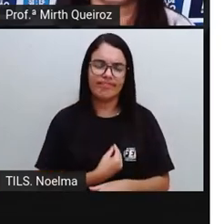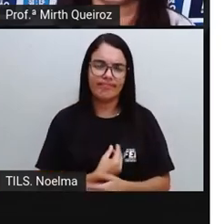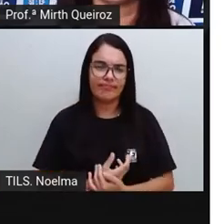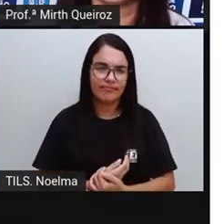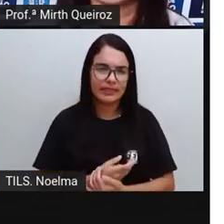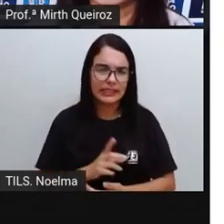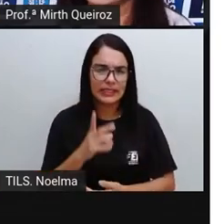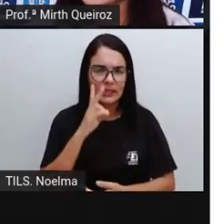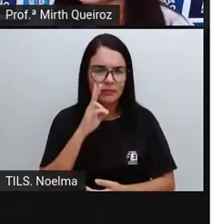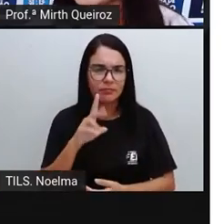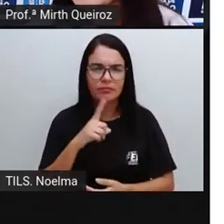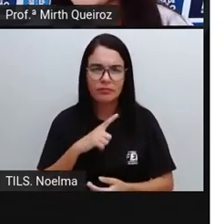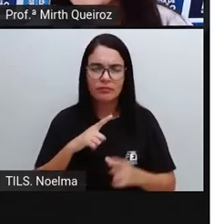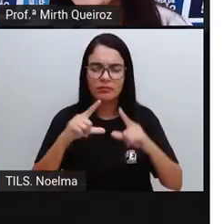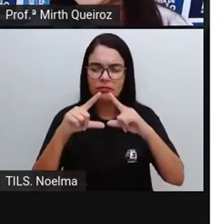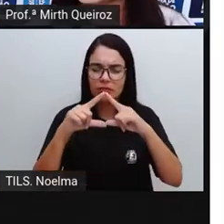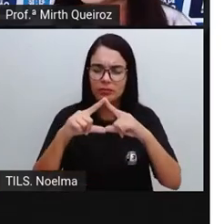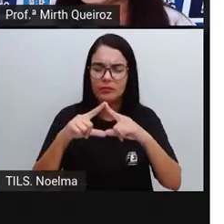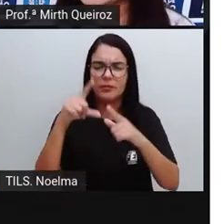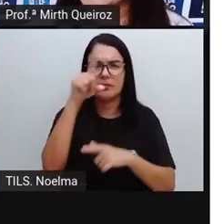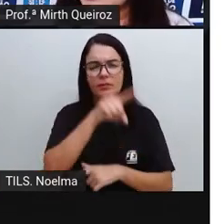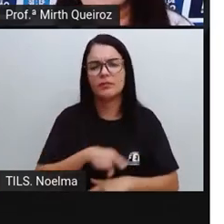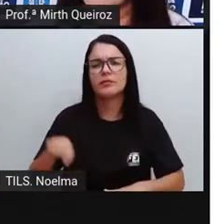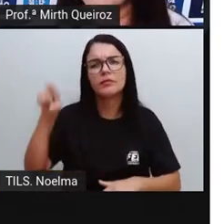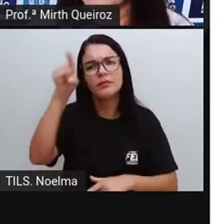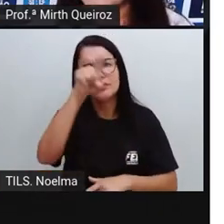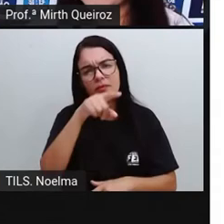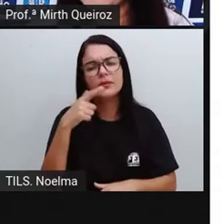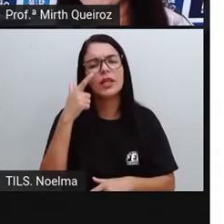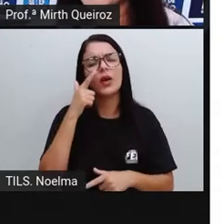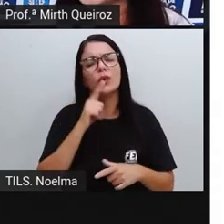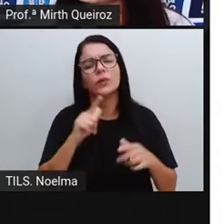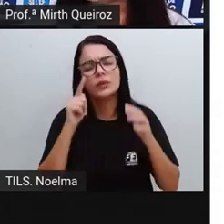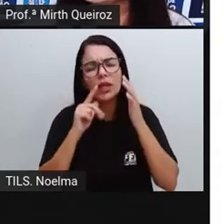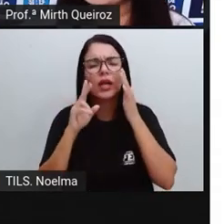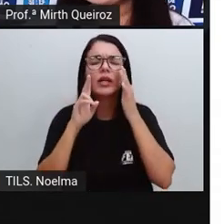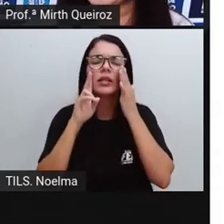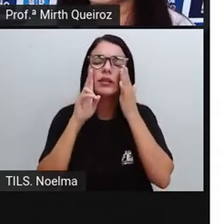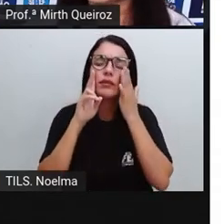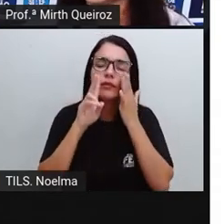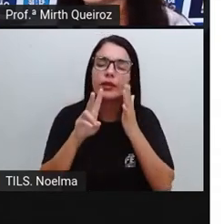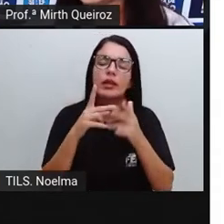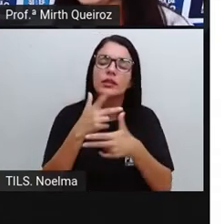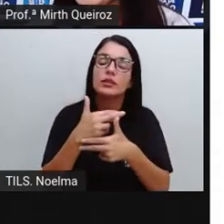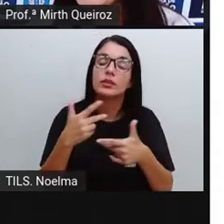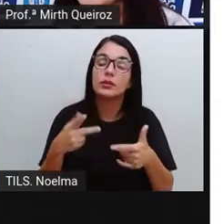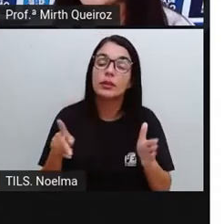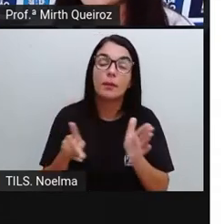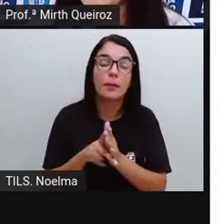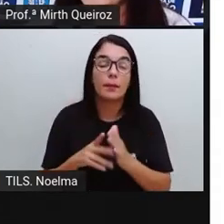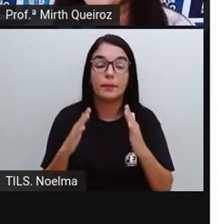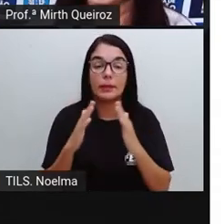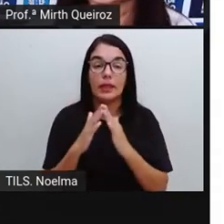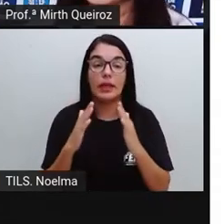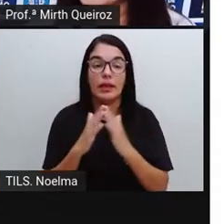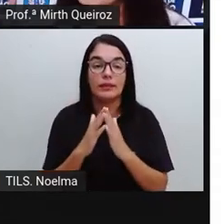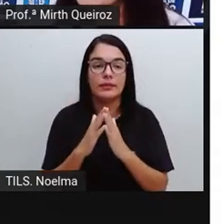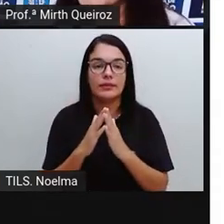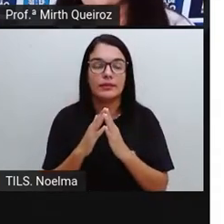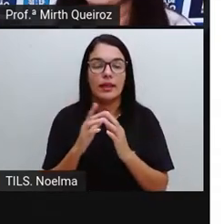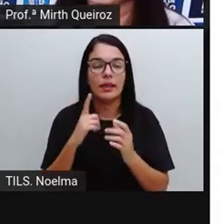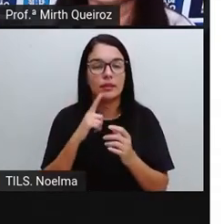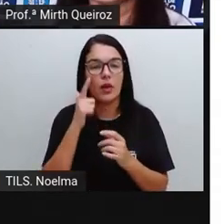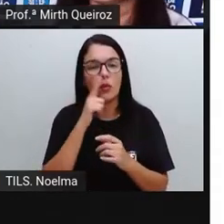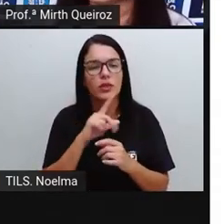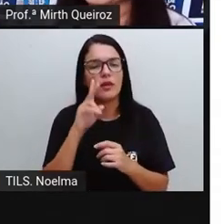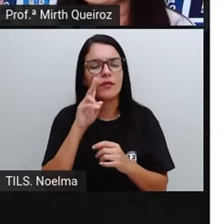o triângulo, o quadrado, a gente consegue ver essas figuras nos objetos que a gente tem em casa. A gente consegue ver